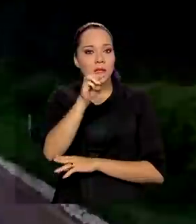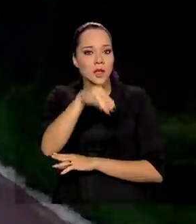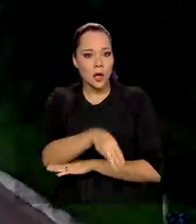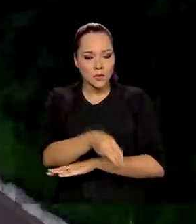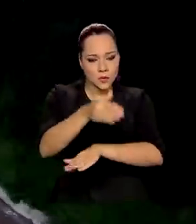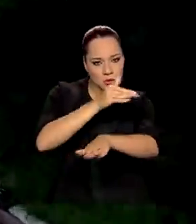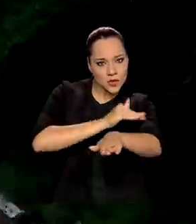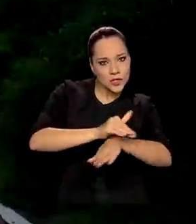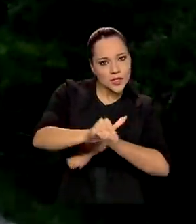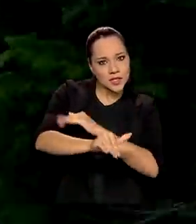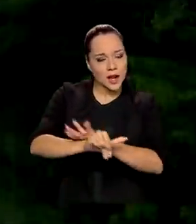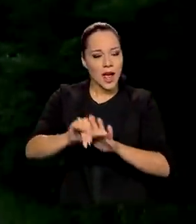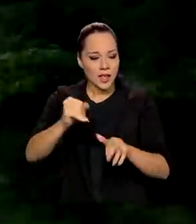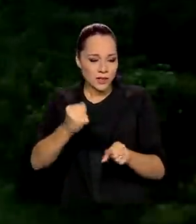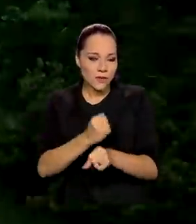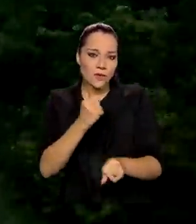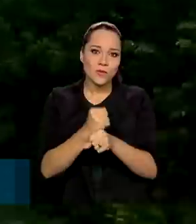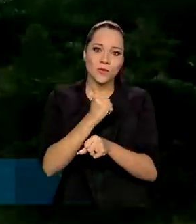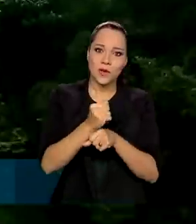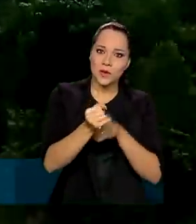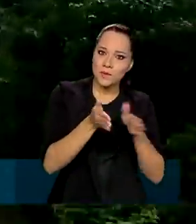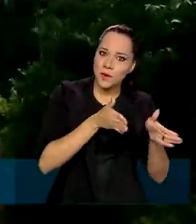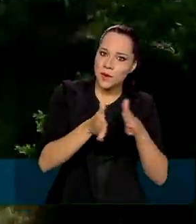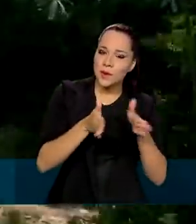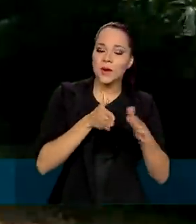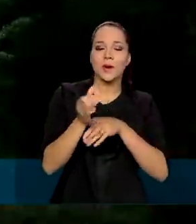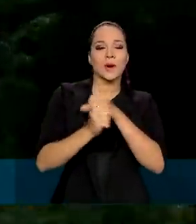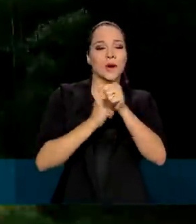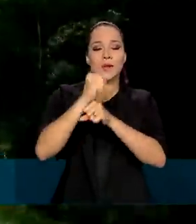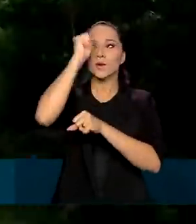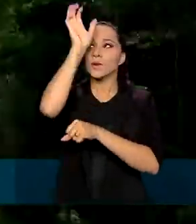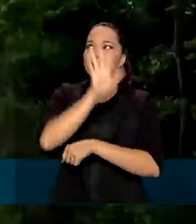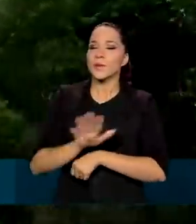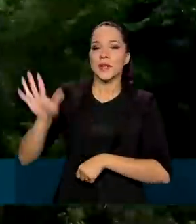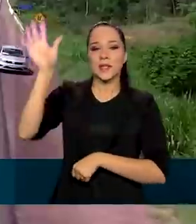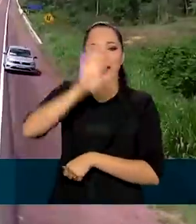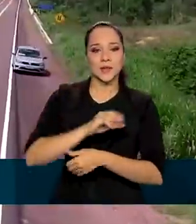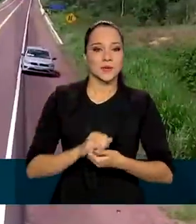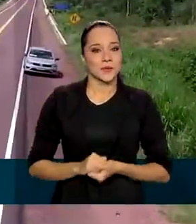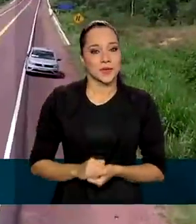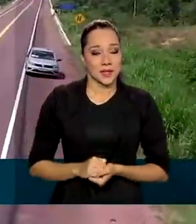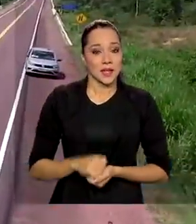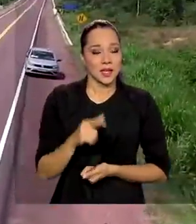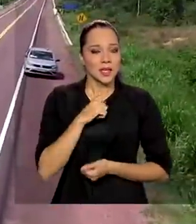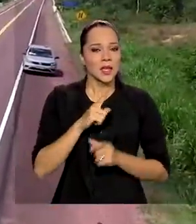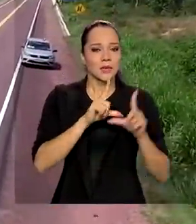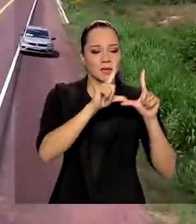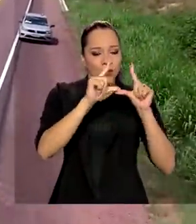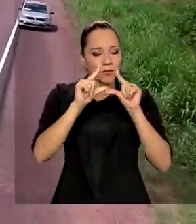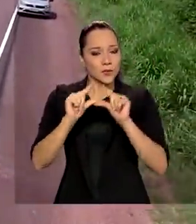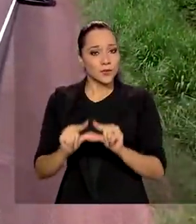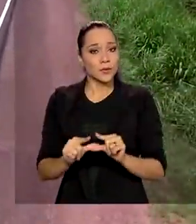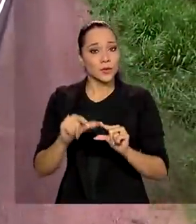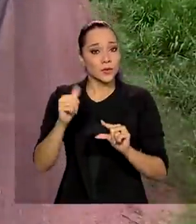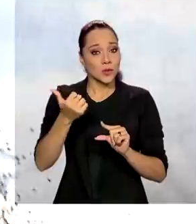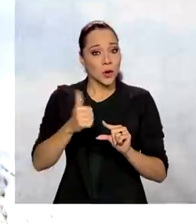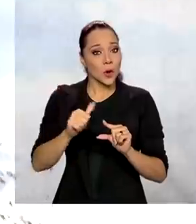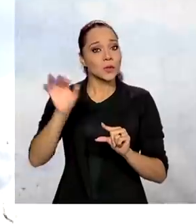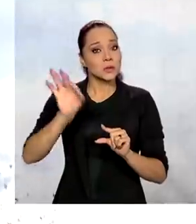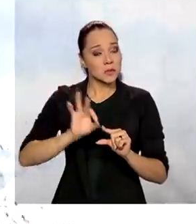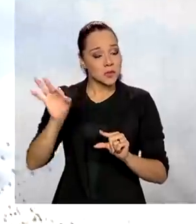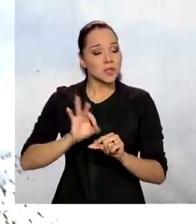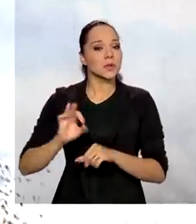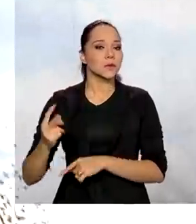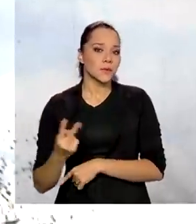de estradas reconstruídas ao longo do ano em todo o país, que resultou na queda média de 11%